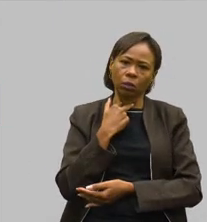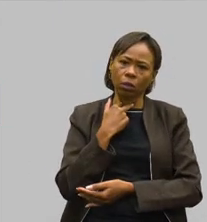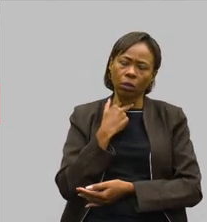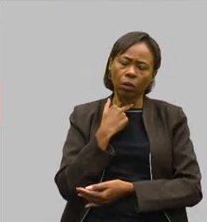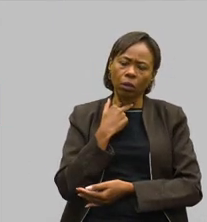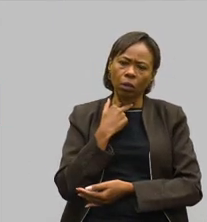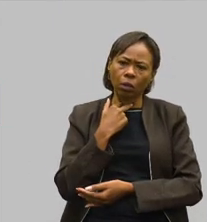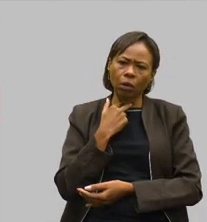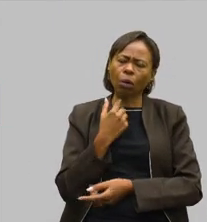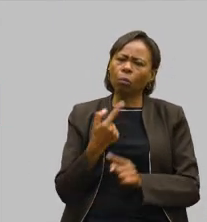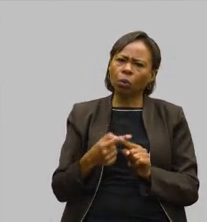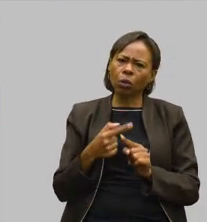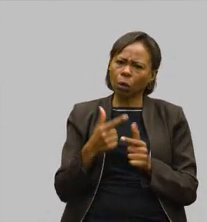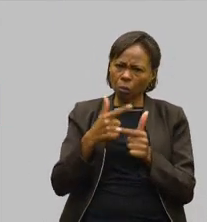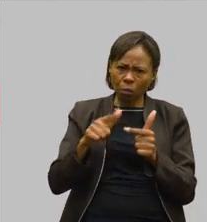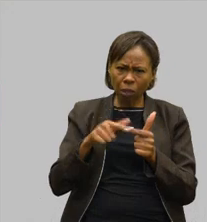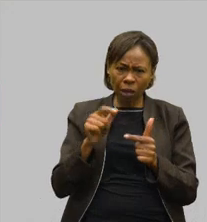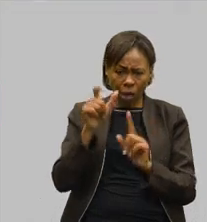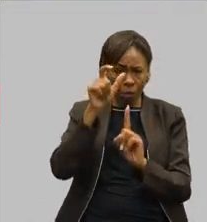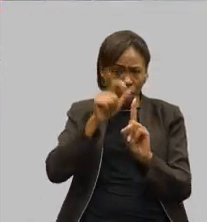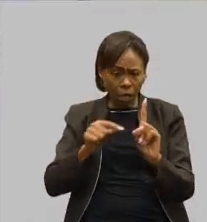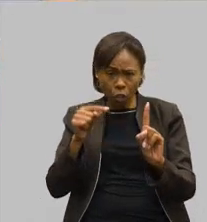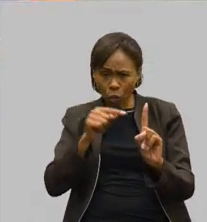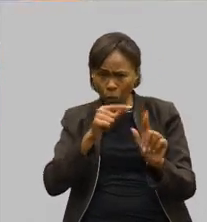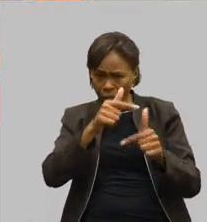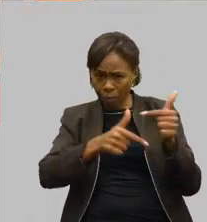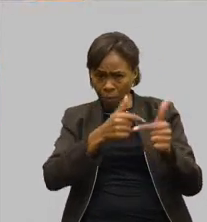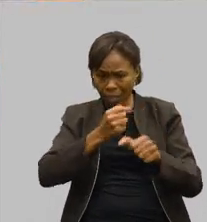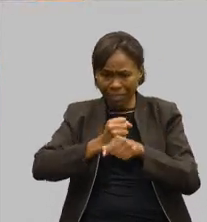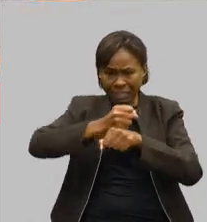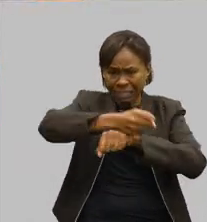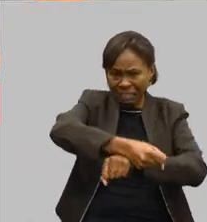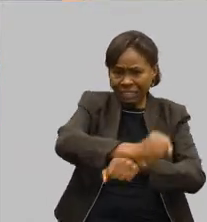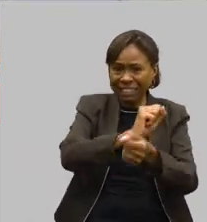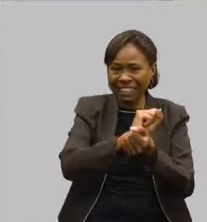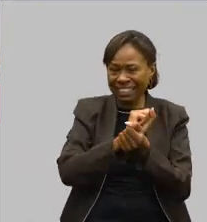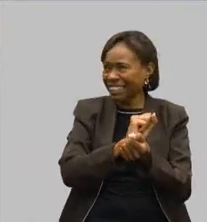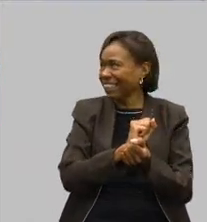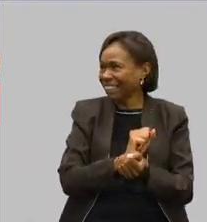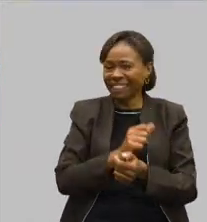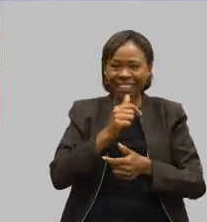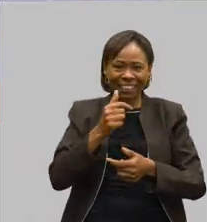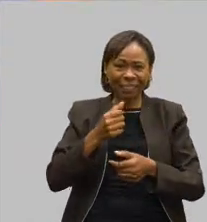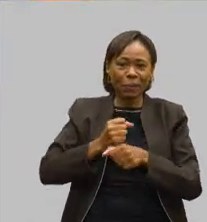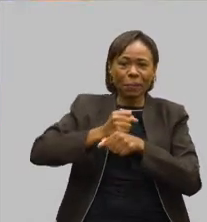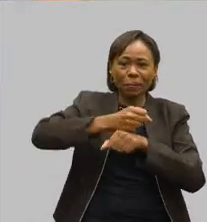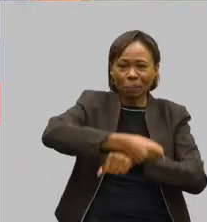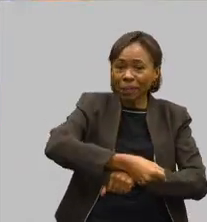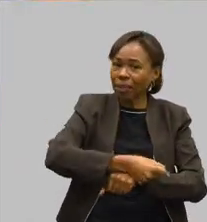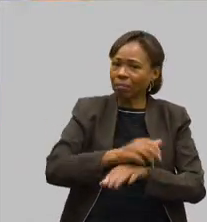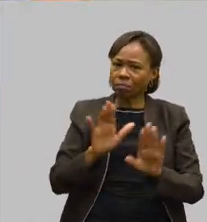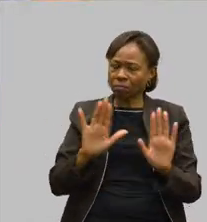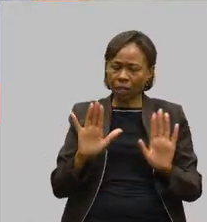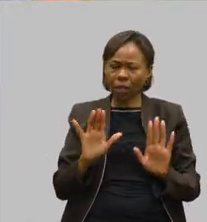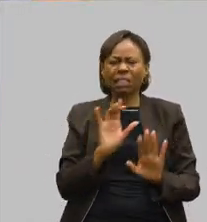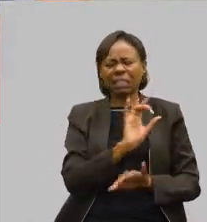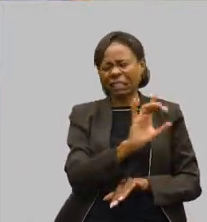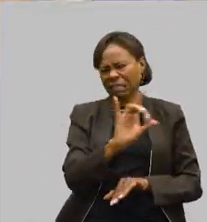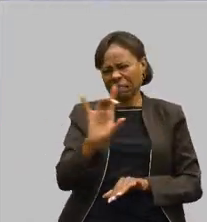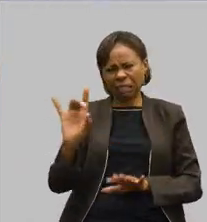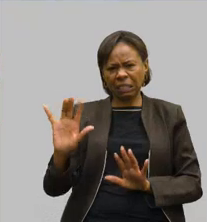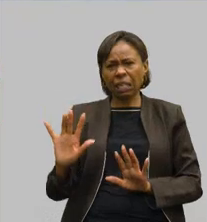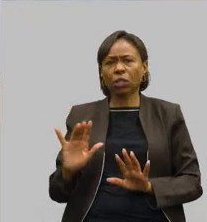que está sendo escravizado também nesse determinado... Casos e casos. A gente não entra em